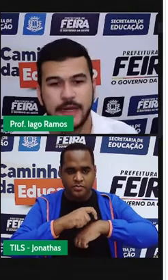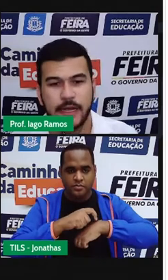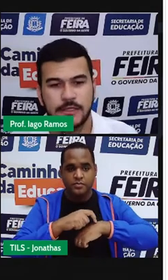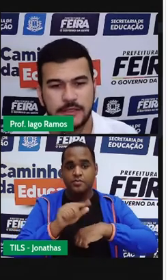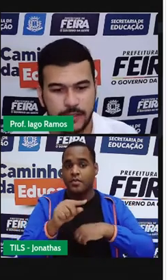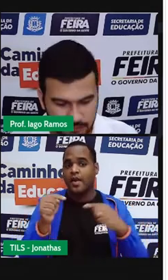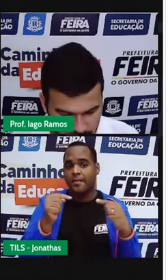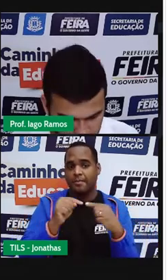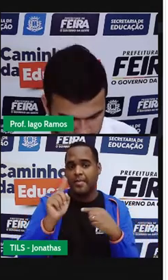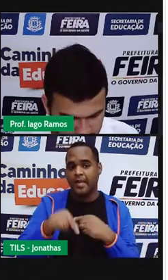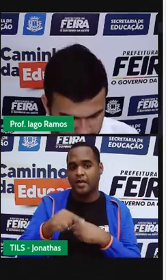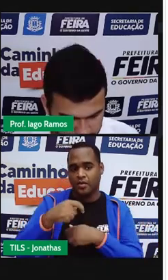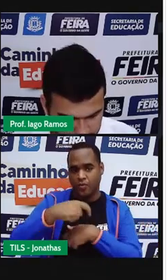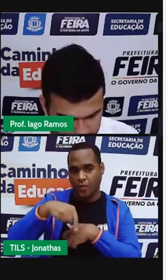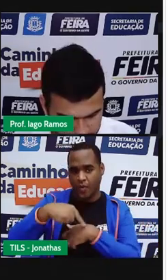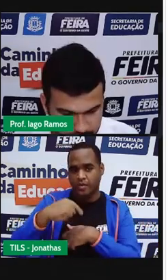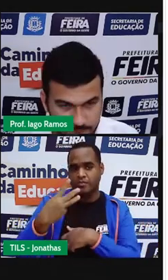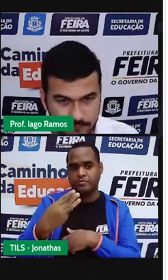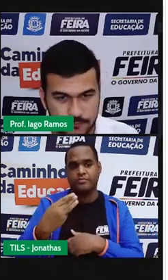será de 3 horas.